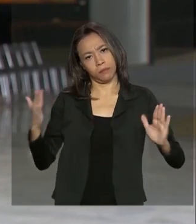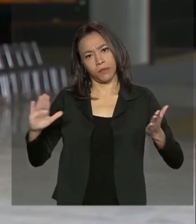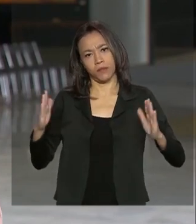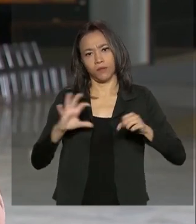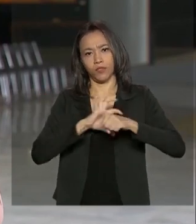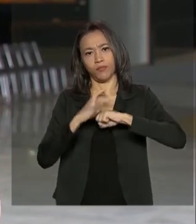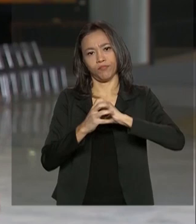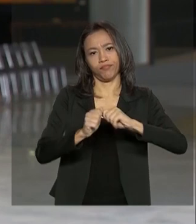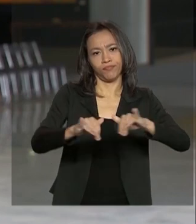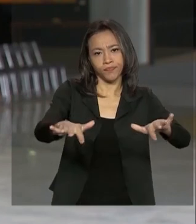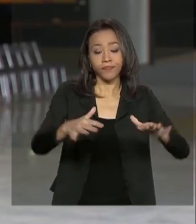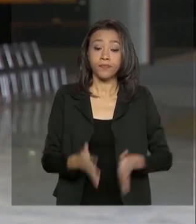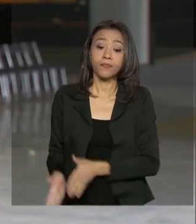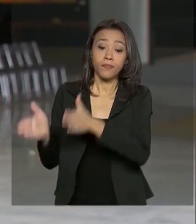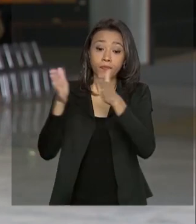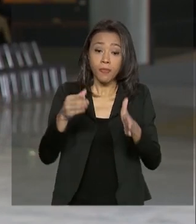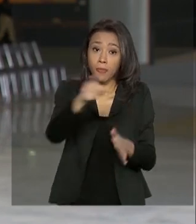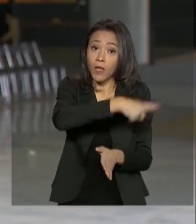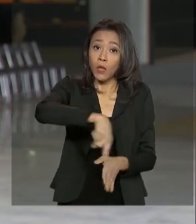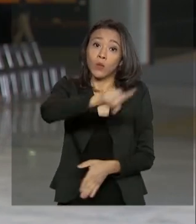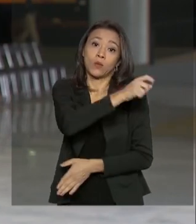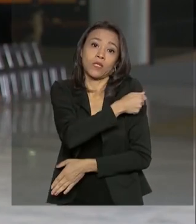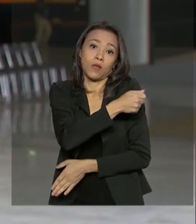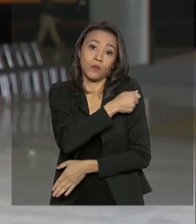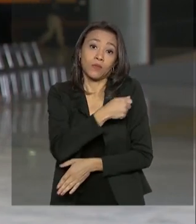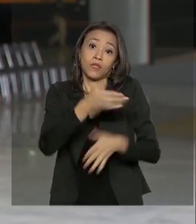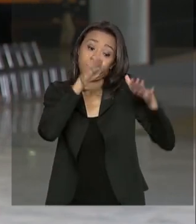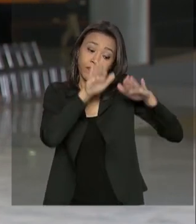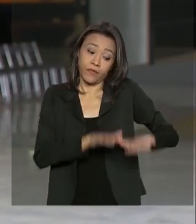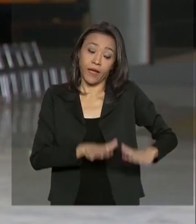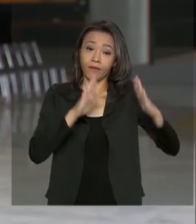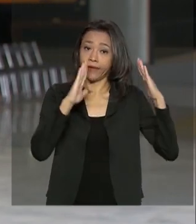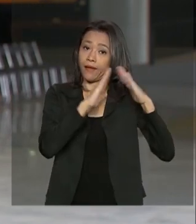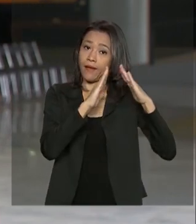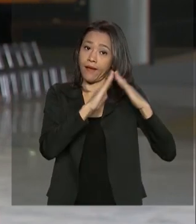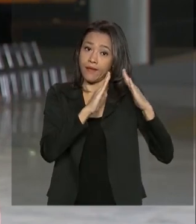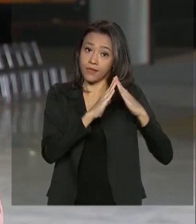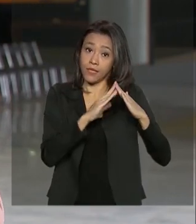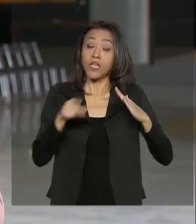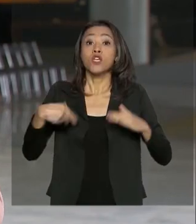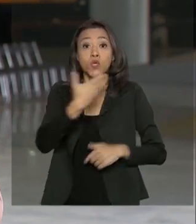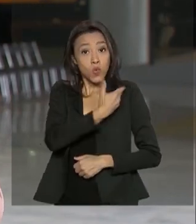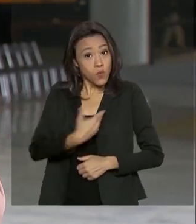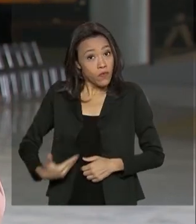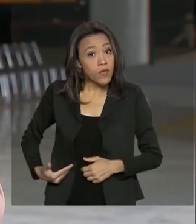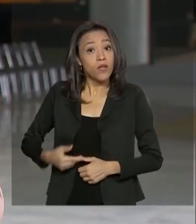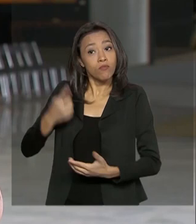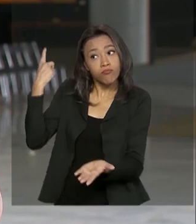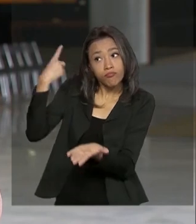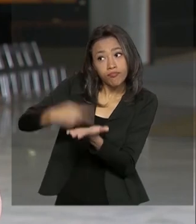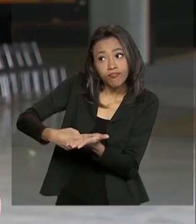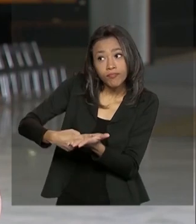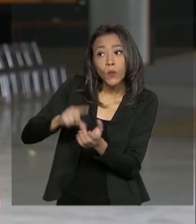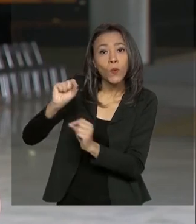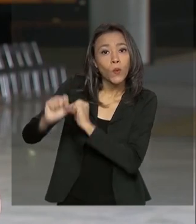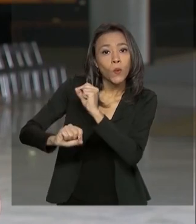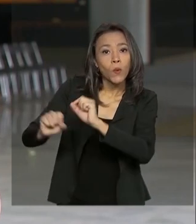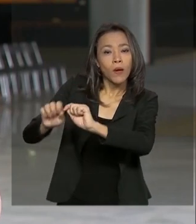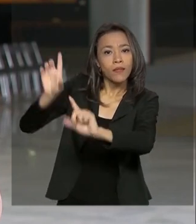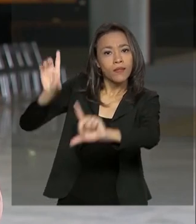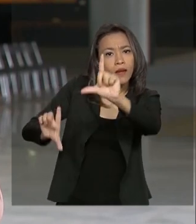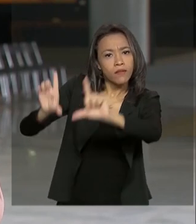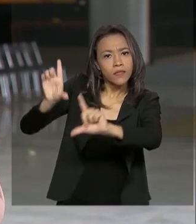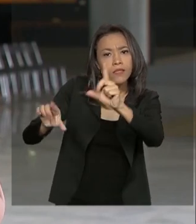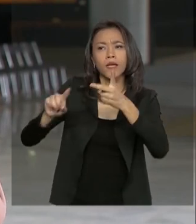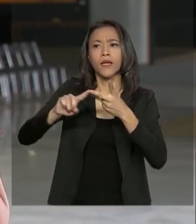isolamento social, os estudantes têm ficado em casa, sem aulas presenciais e o governo fechou um acordo com as TVs para que o setor de